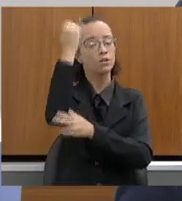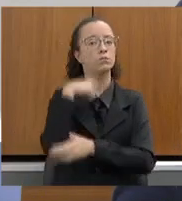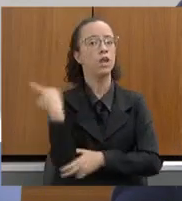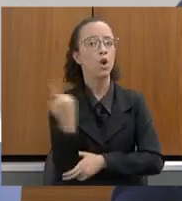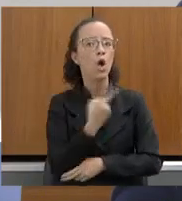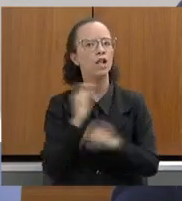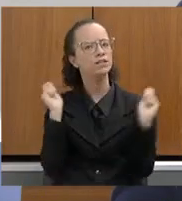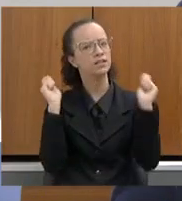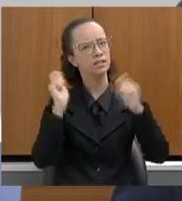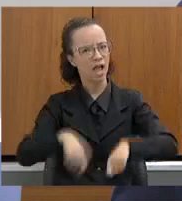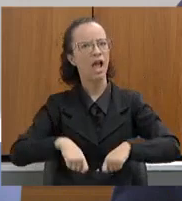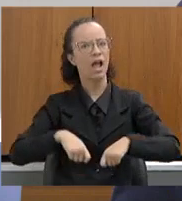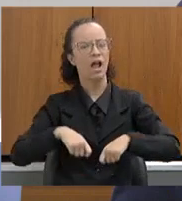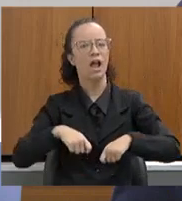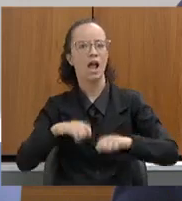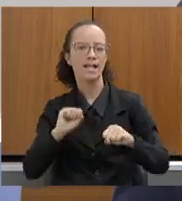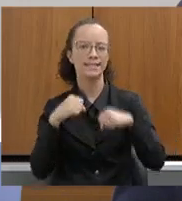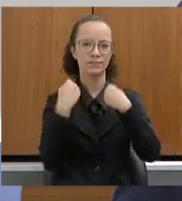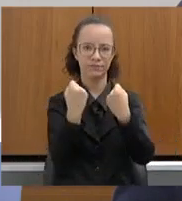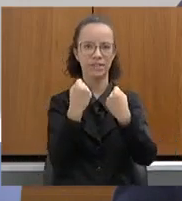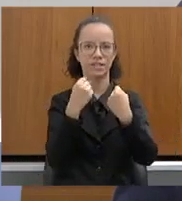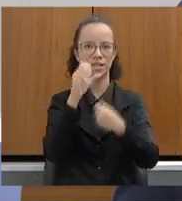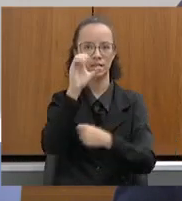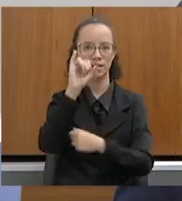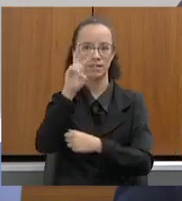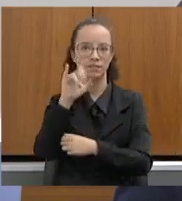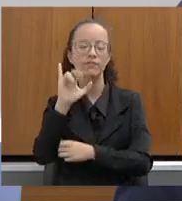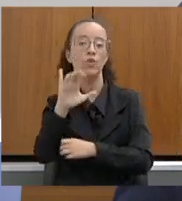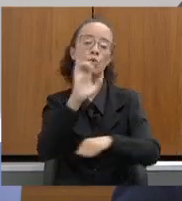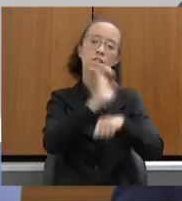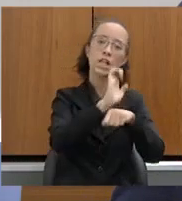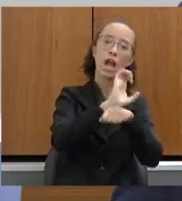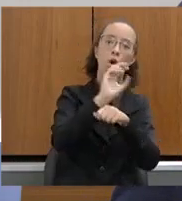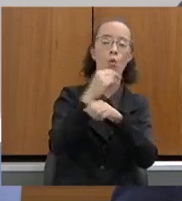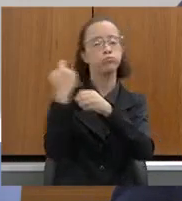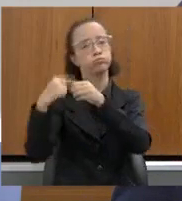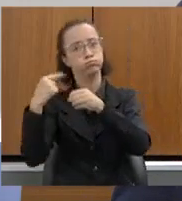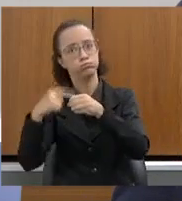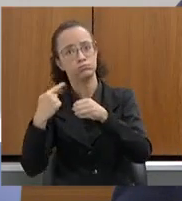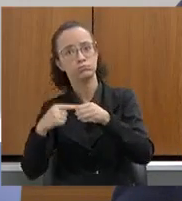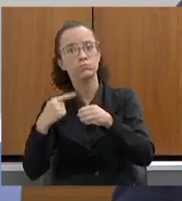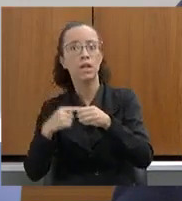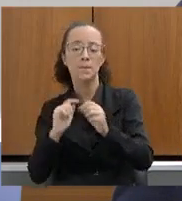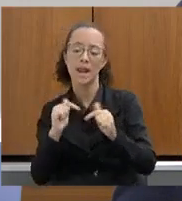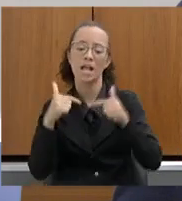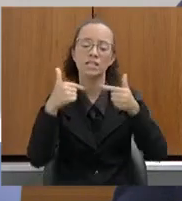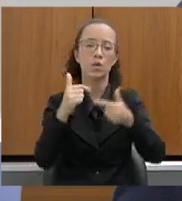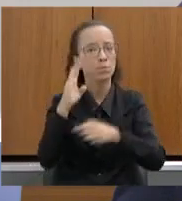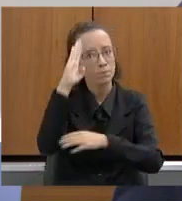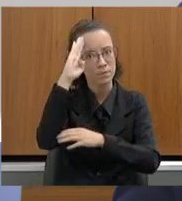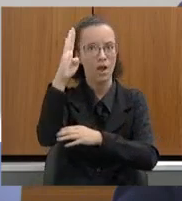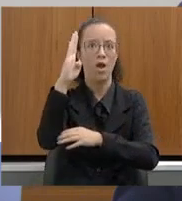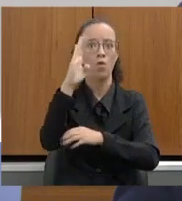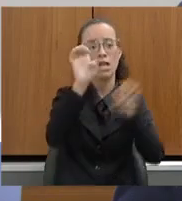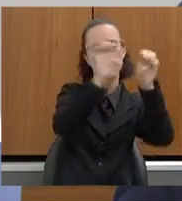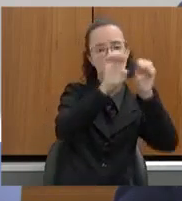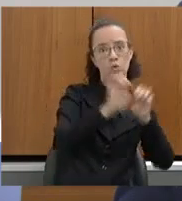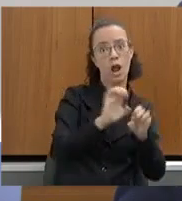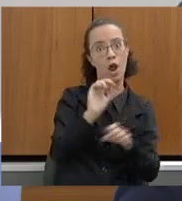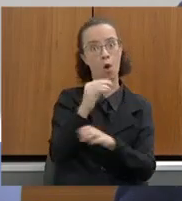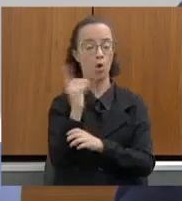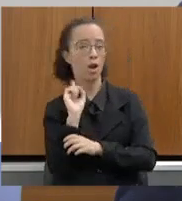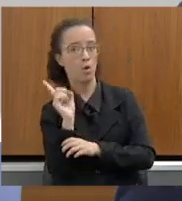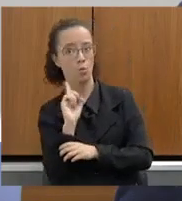gente possa subsidiar a defesa civil, seja estadual ou municipal, para ações prioritárias, tanto estruturais e não